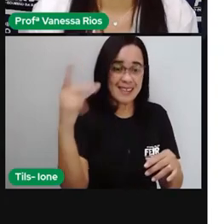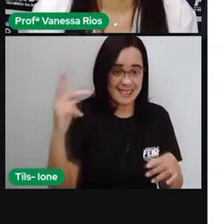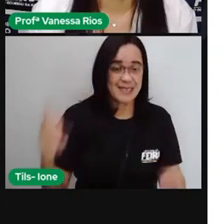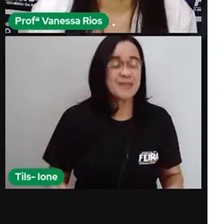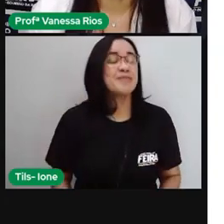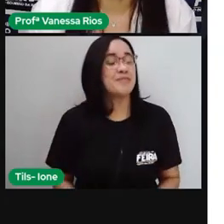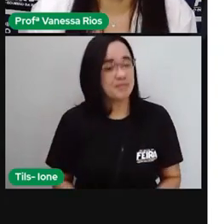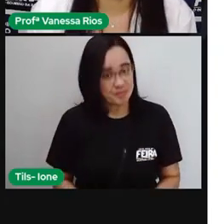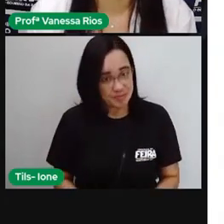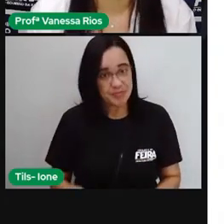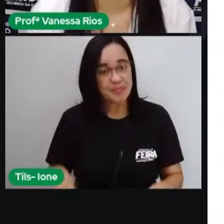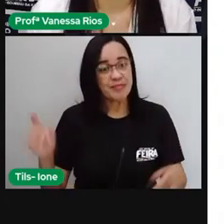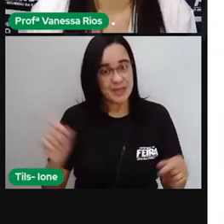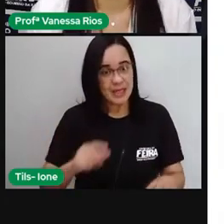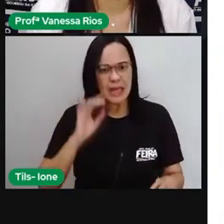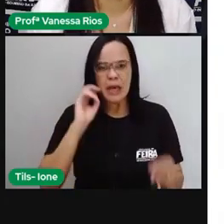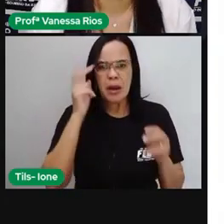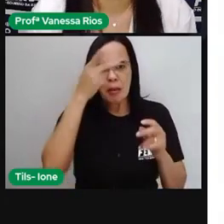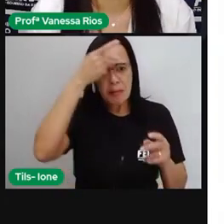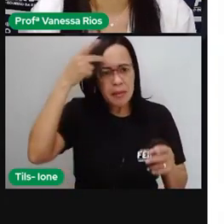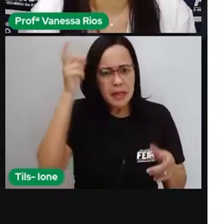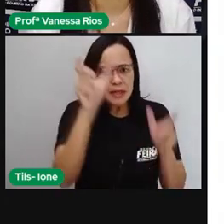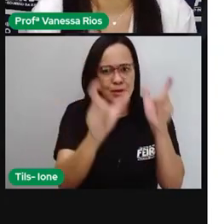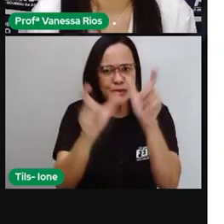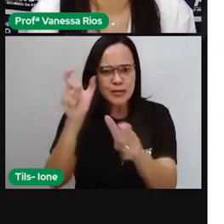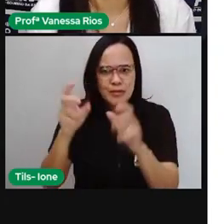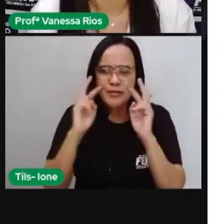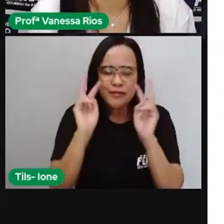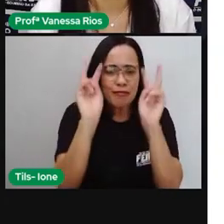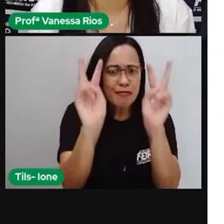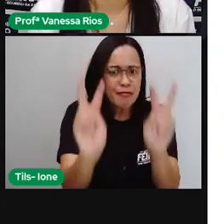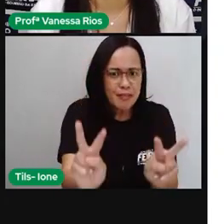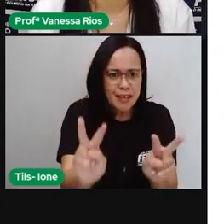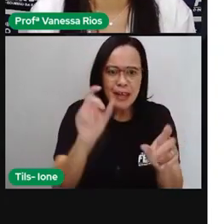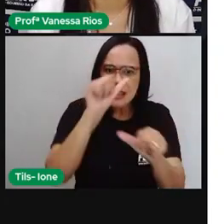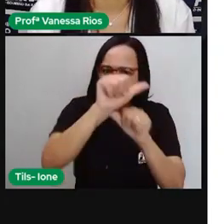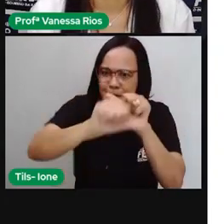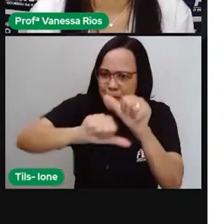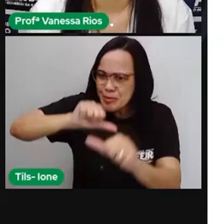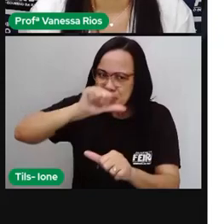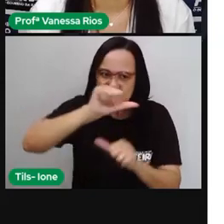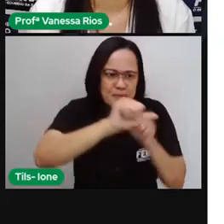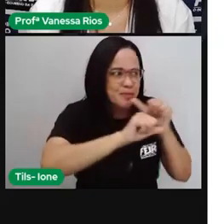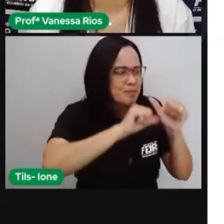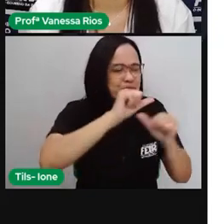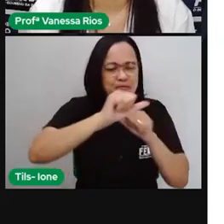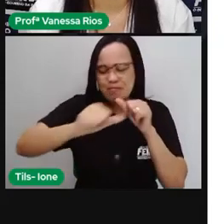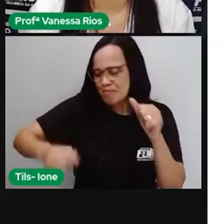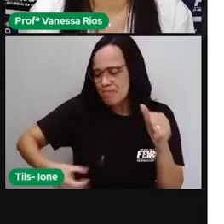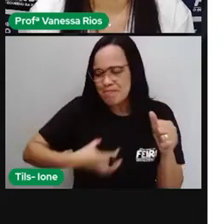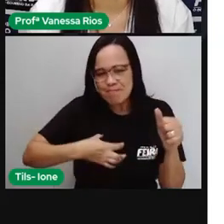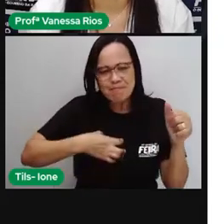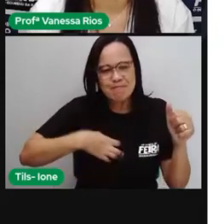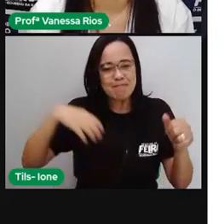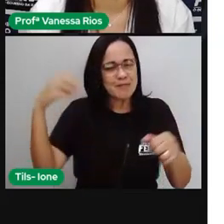em relação a quem observa, porque cada pessoa tem aí os seus próprios sentimentos e as suas próprias emoções.